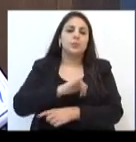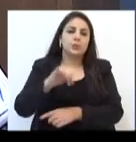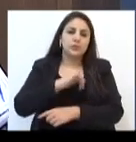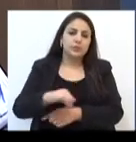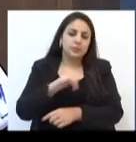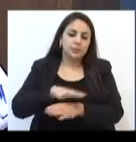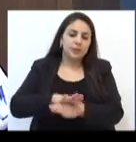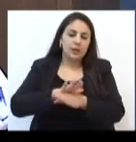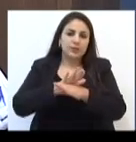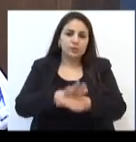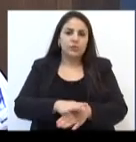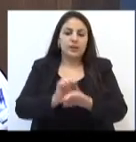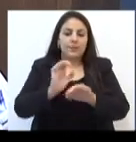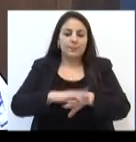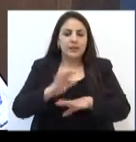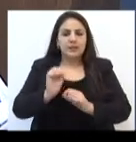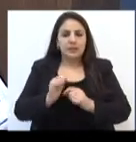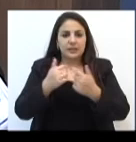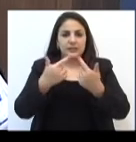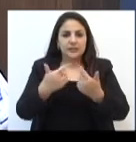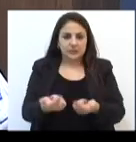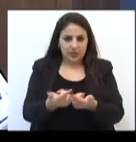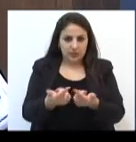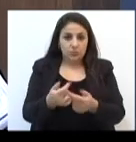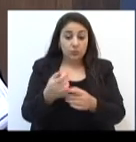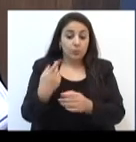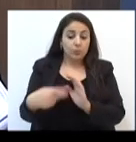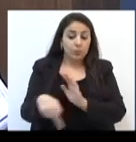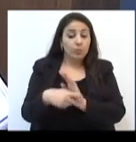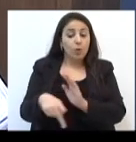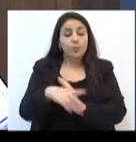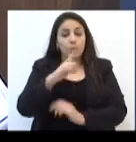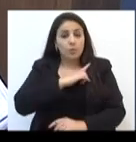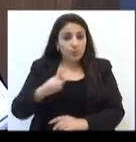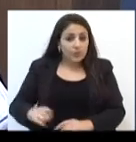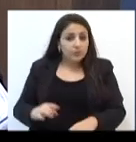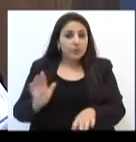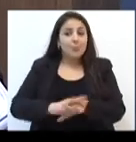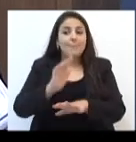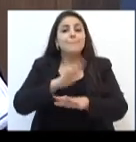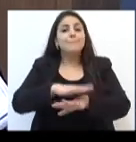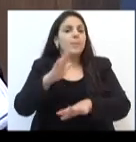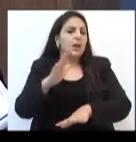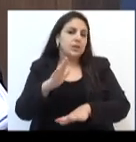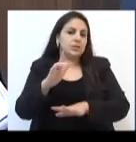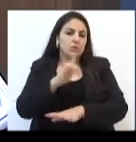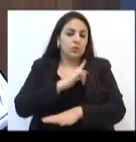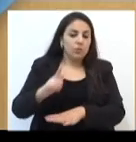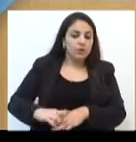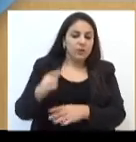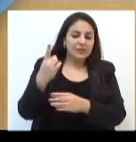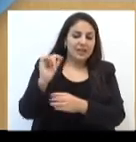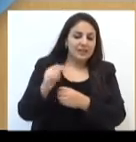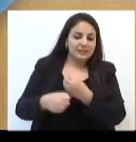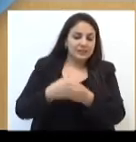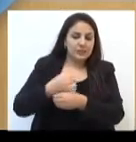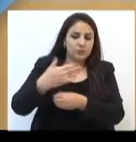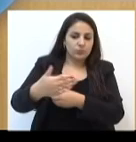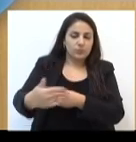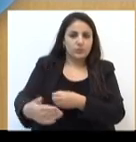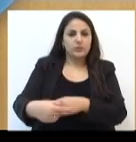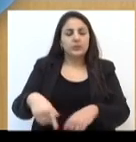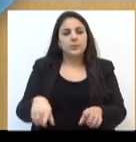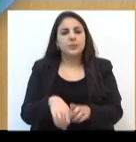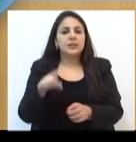que vai nortear as próximas ações tanto deste governo quanto dos demais governos ao longo de 10 anos. Deputado